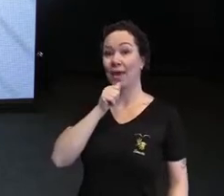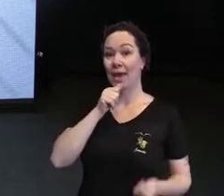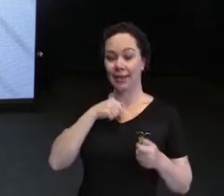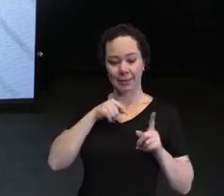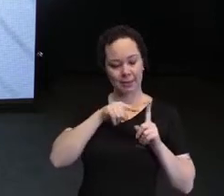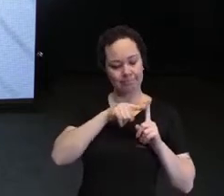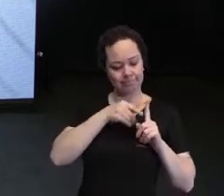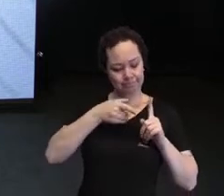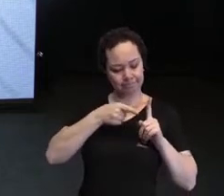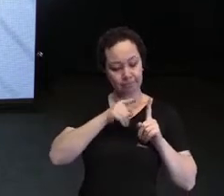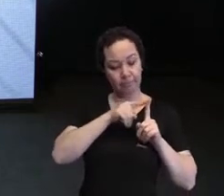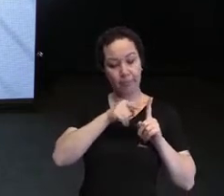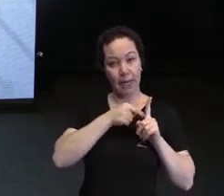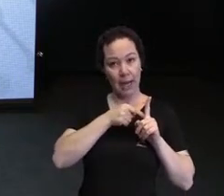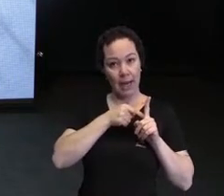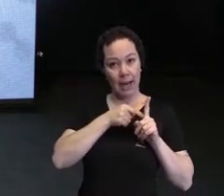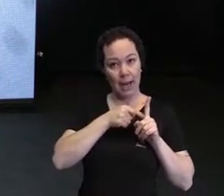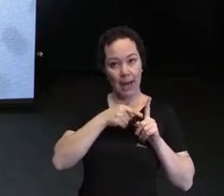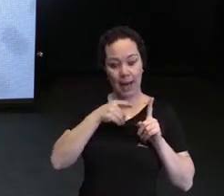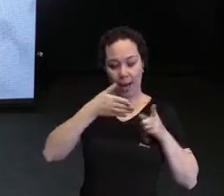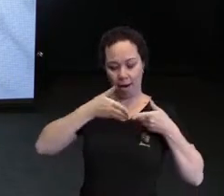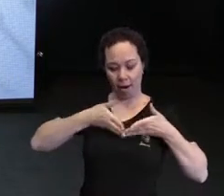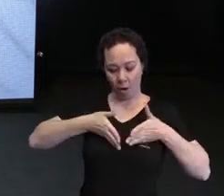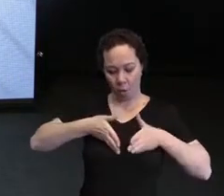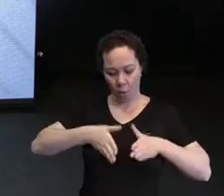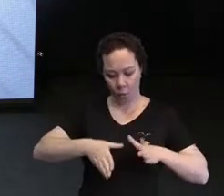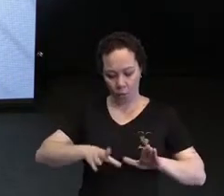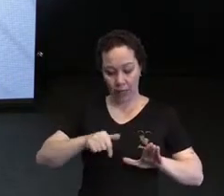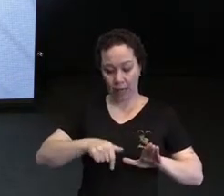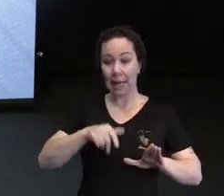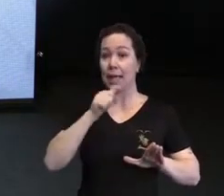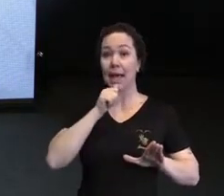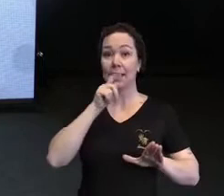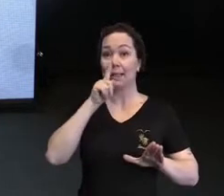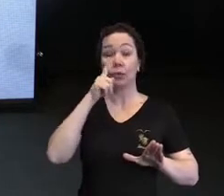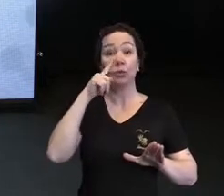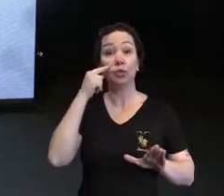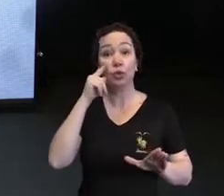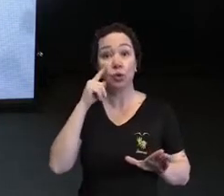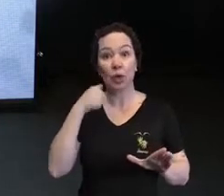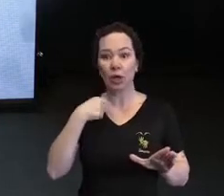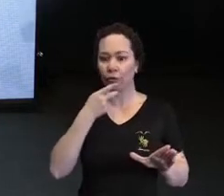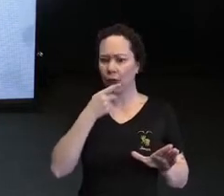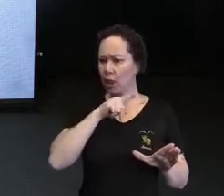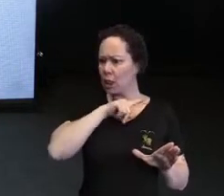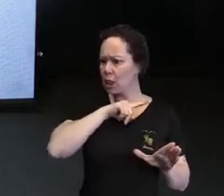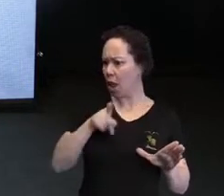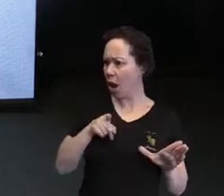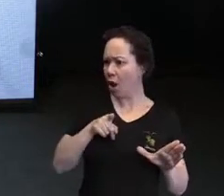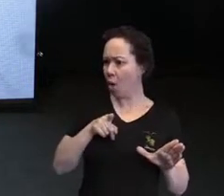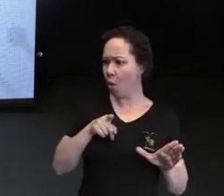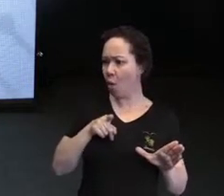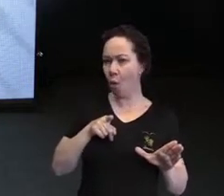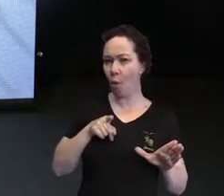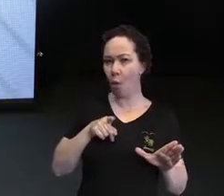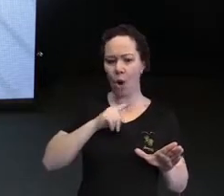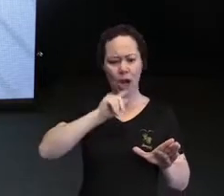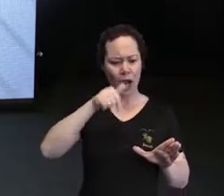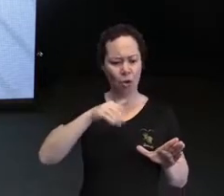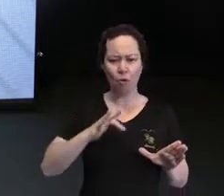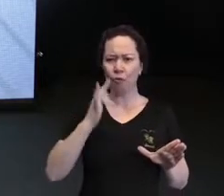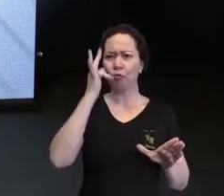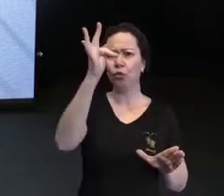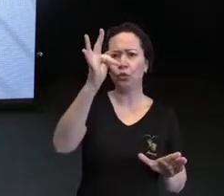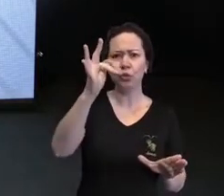Quando ele nem tinha tido a oportunidade de chorar. Eu disse não. Eu disse não para o seu futuro.